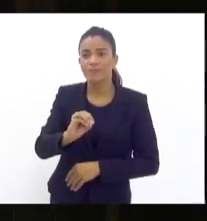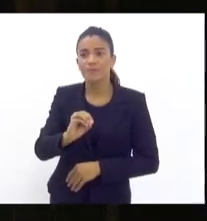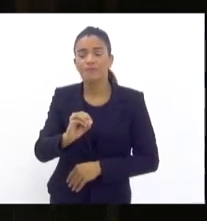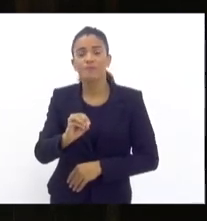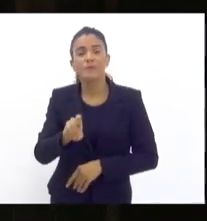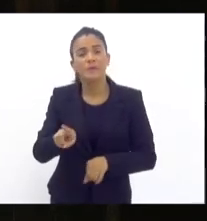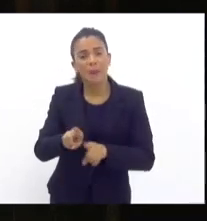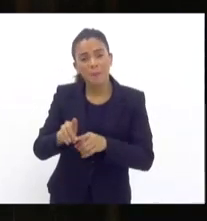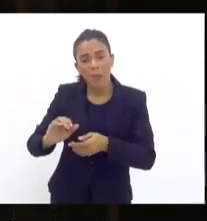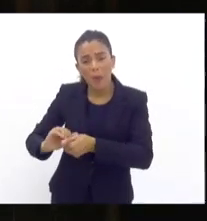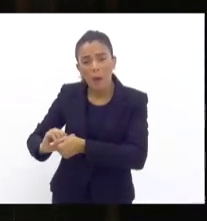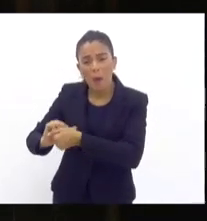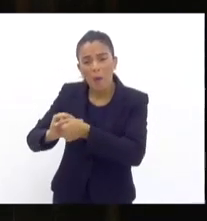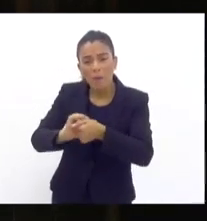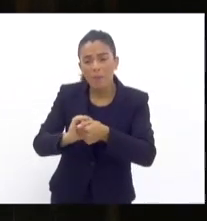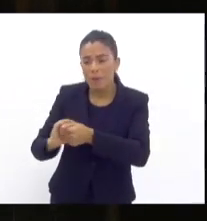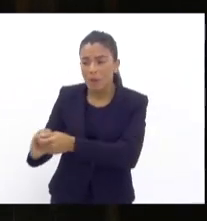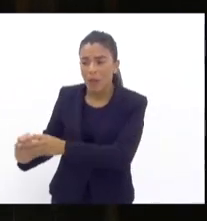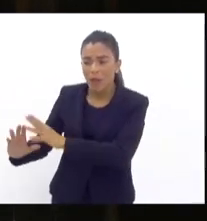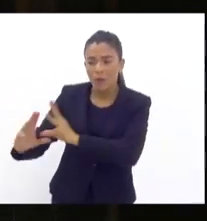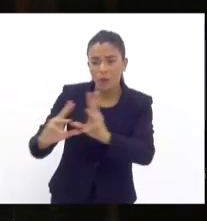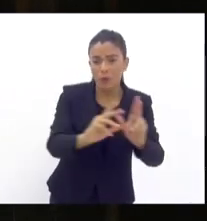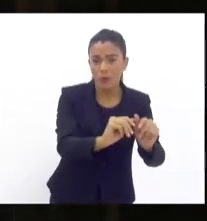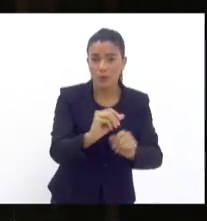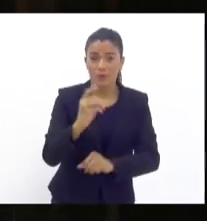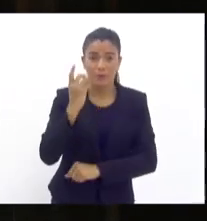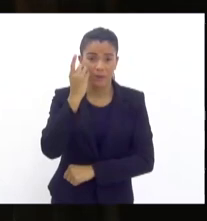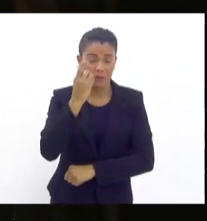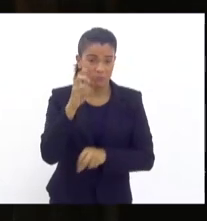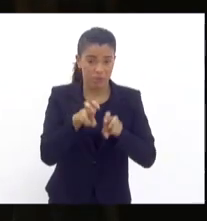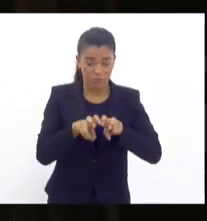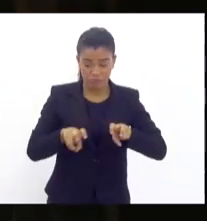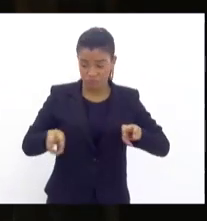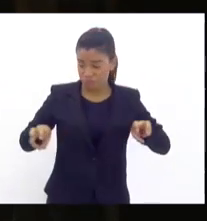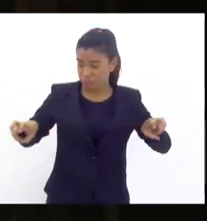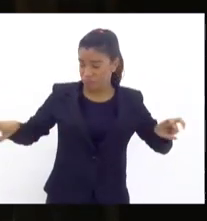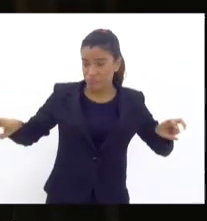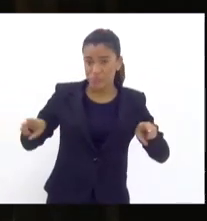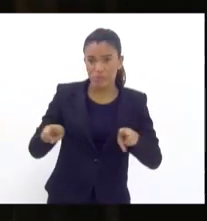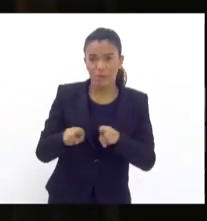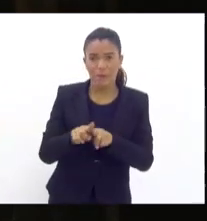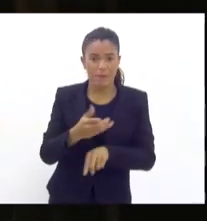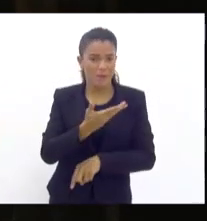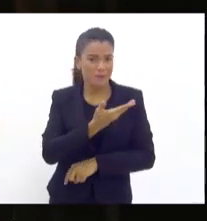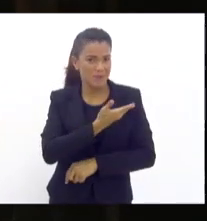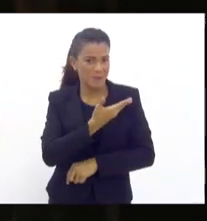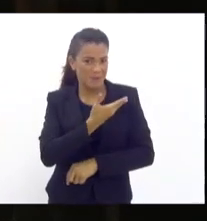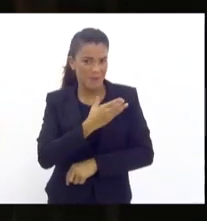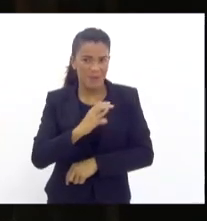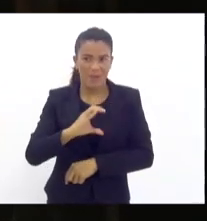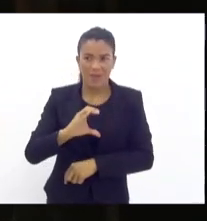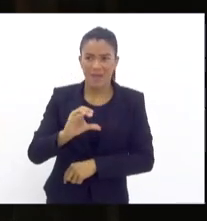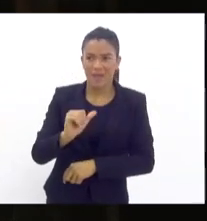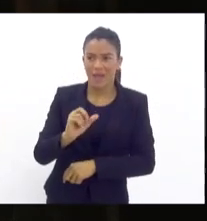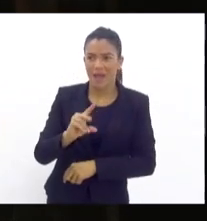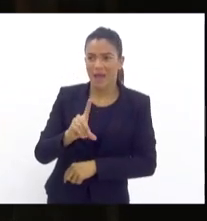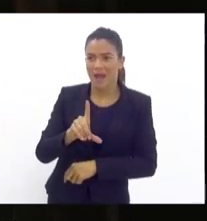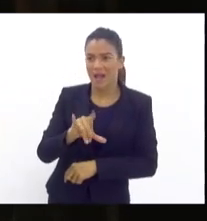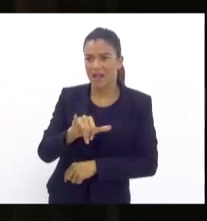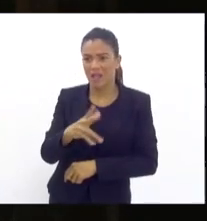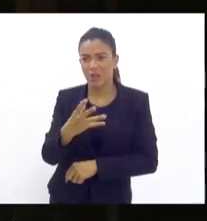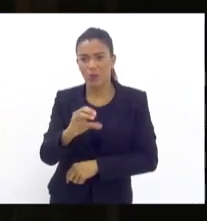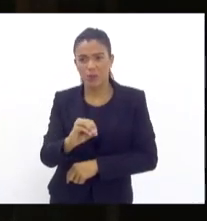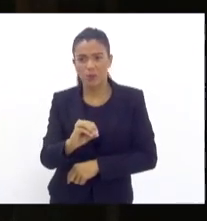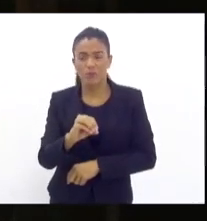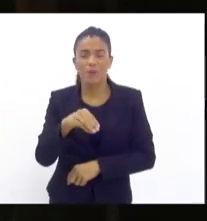cumprimento todos os deputados da mesa, inclusive meus amigos Carlinho Benegar, Marcelo Dino